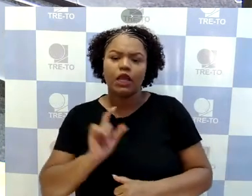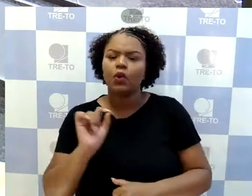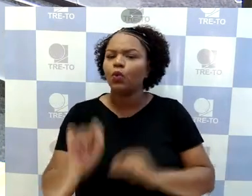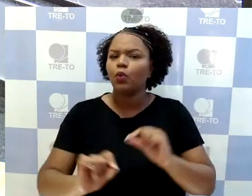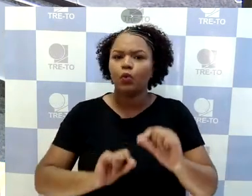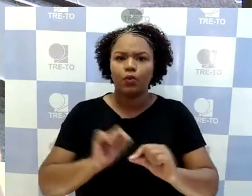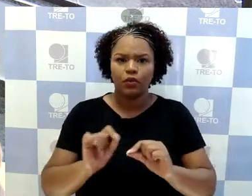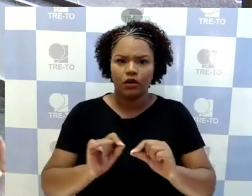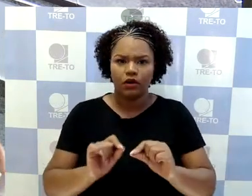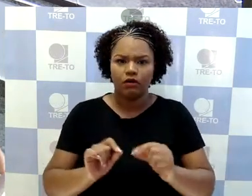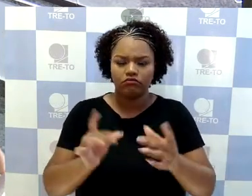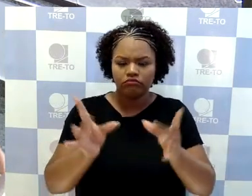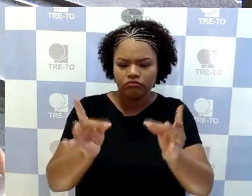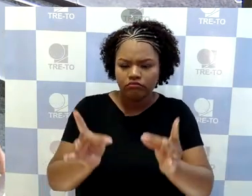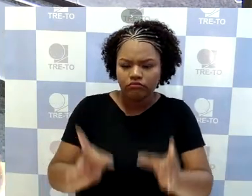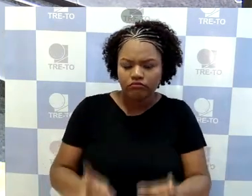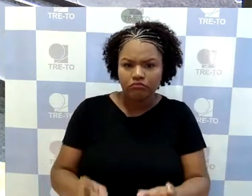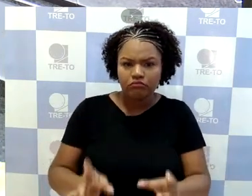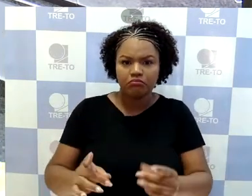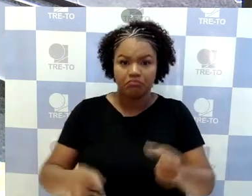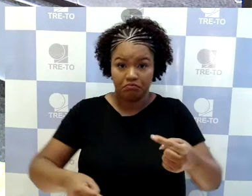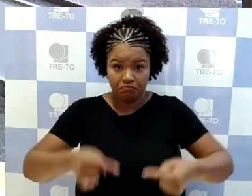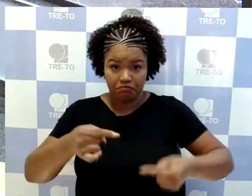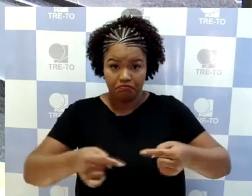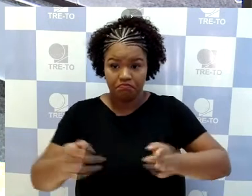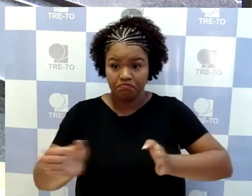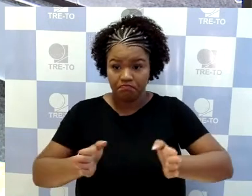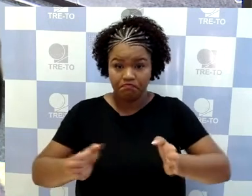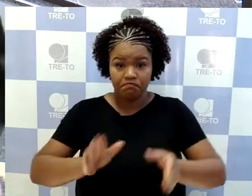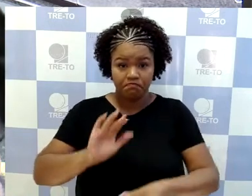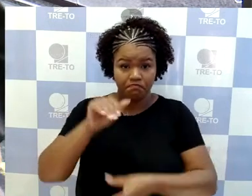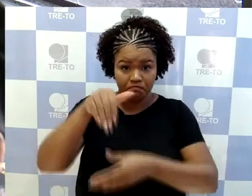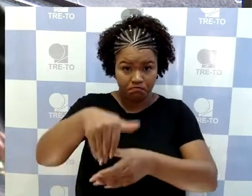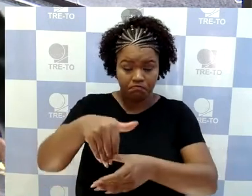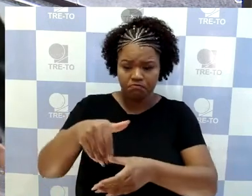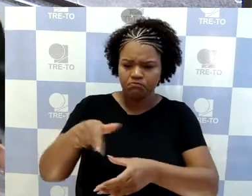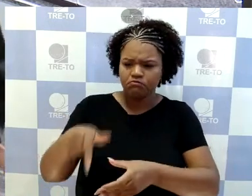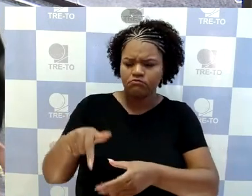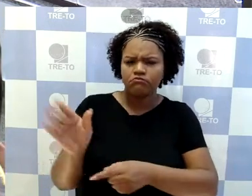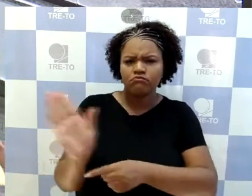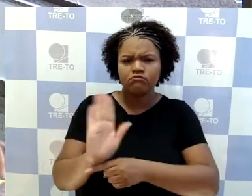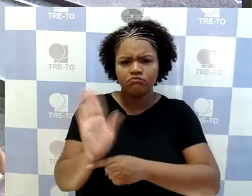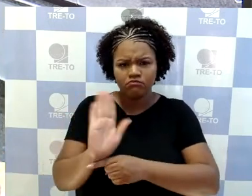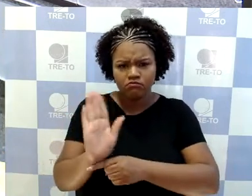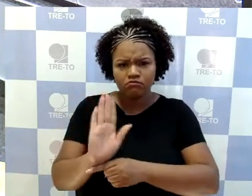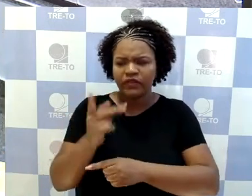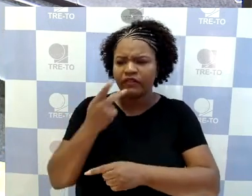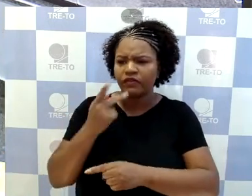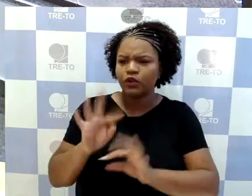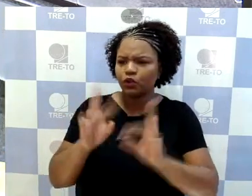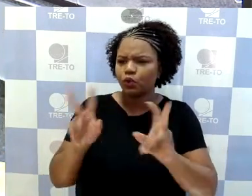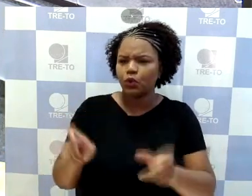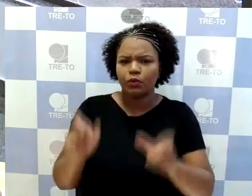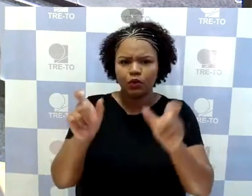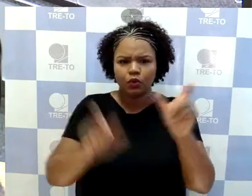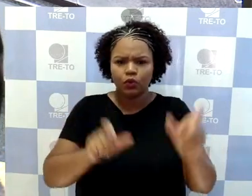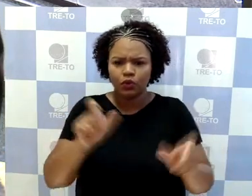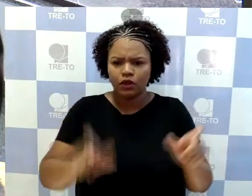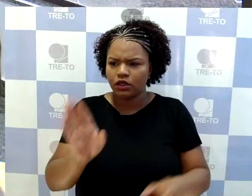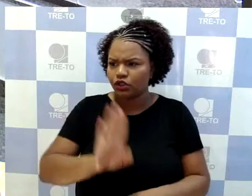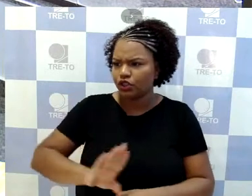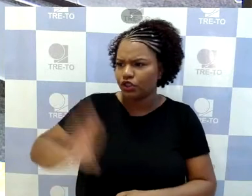político naquele momento das eleições. Nesse vídeo, onde ele fala de todos os candidatos a prefeito daquele momento,